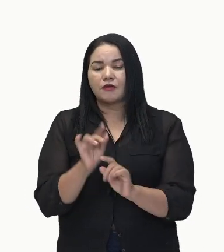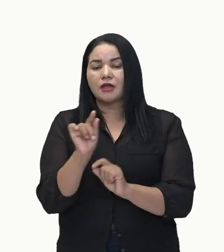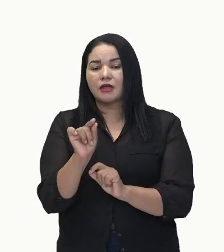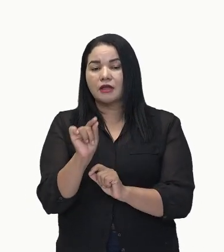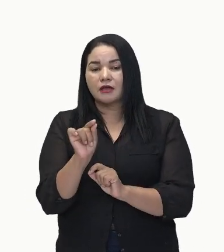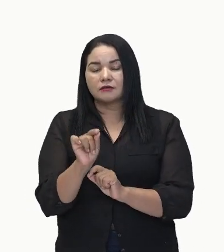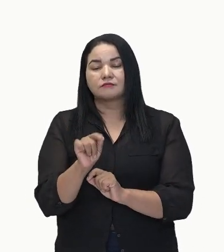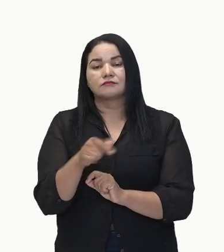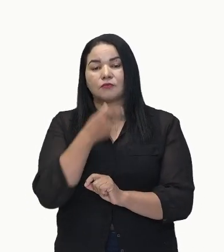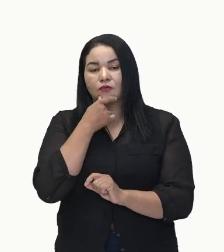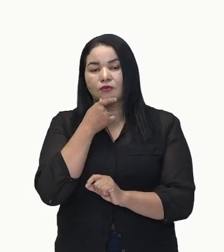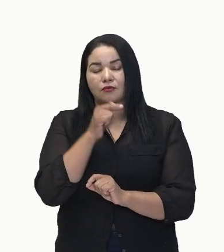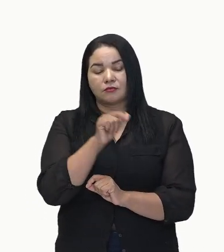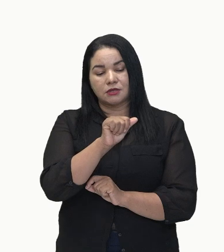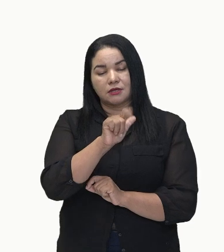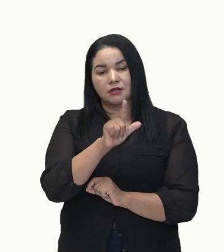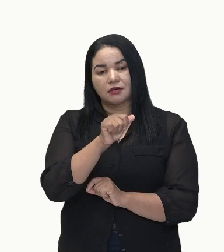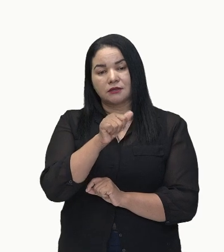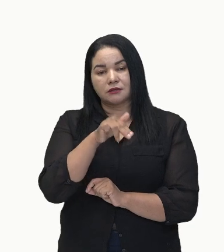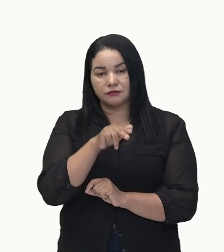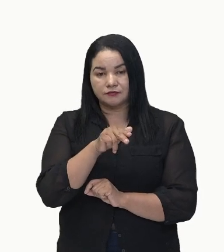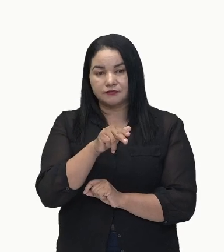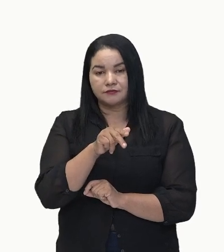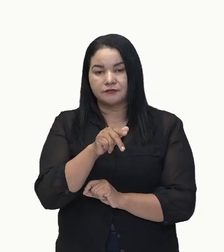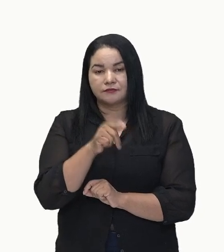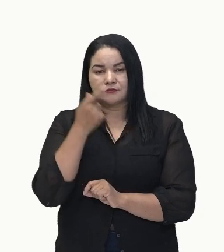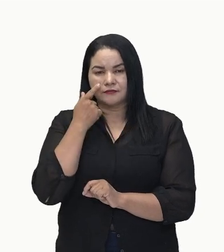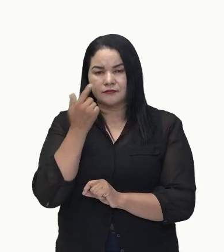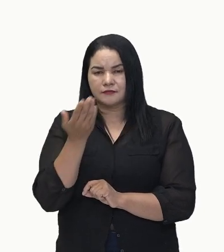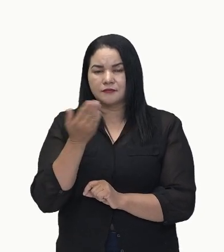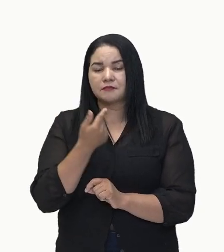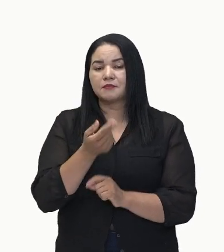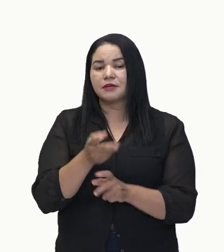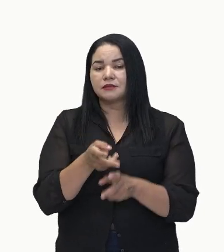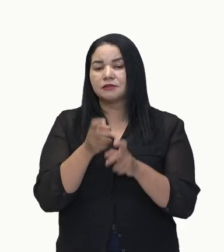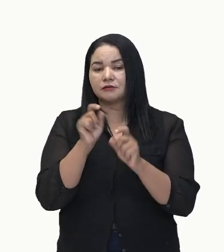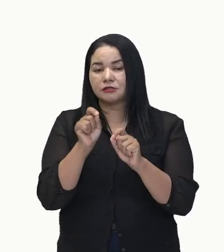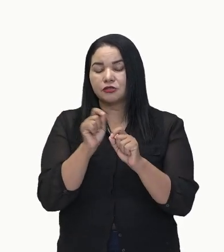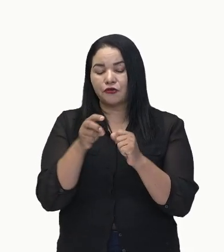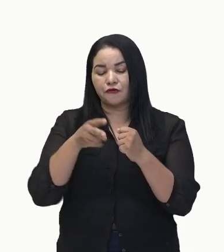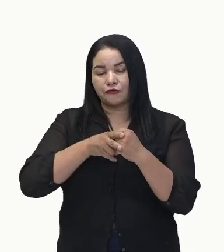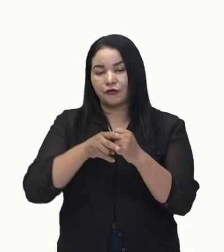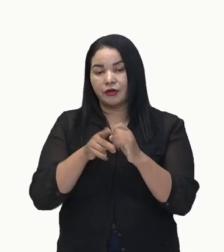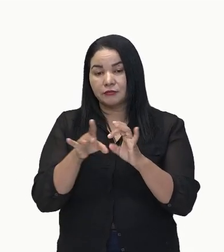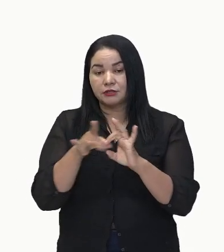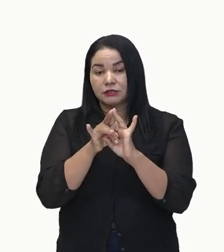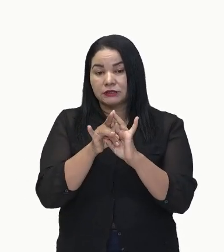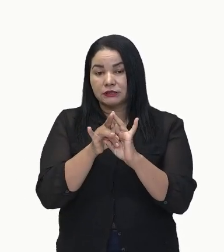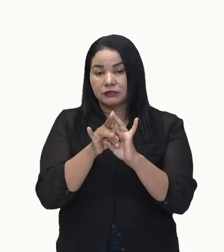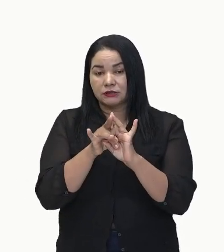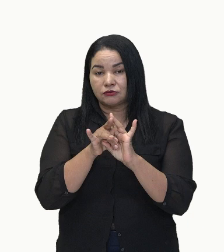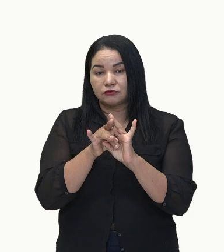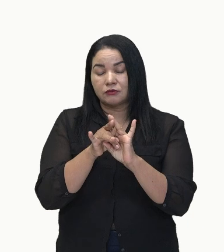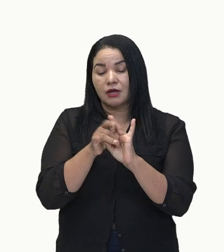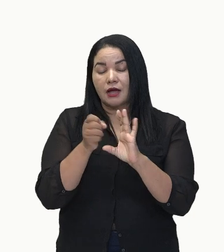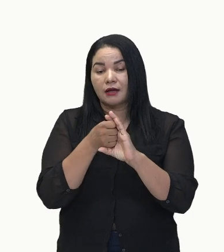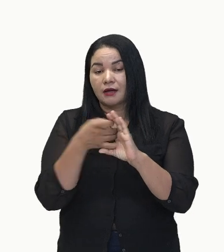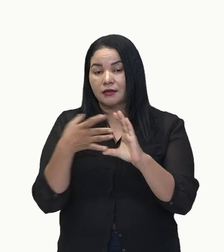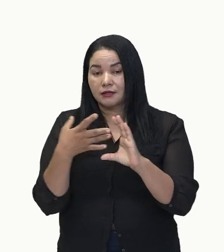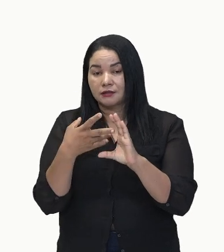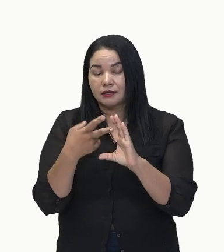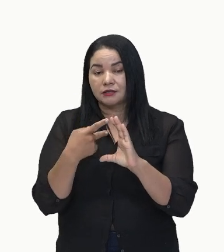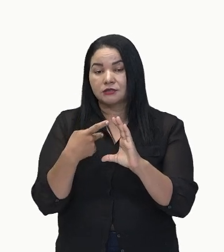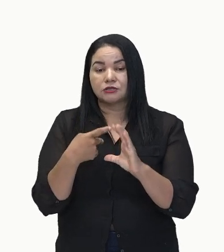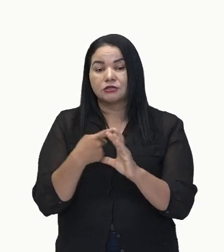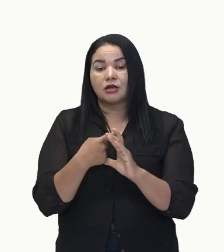Notem que aqui nós temos um verbo de ligação. Ele está ligando a característica de felicidade